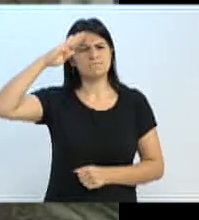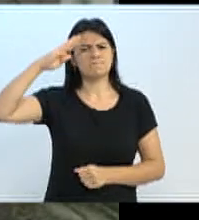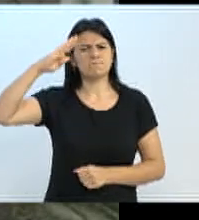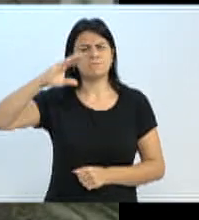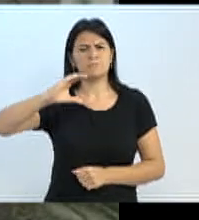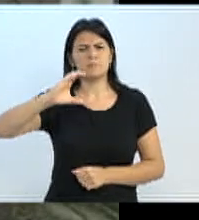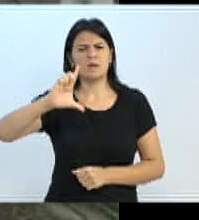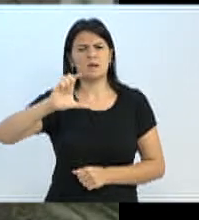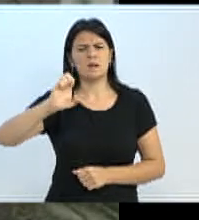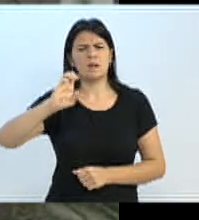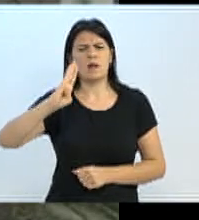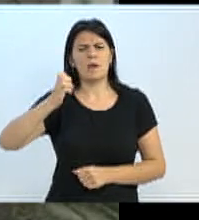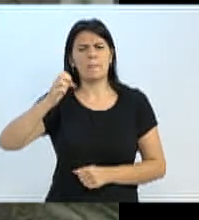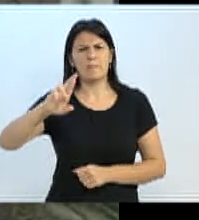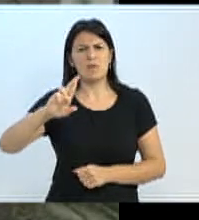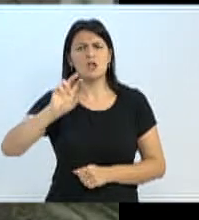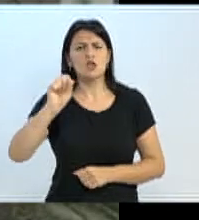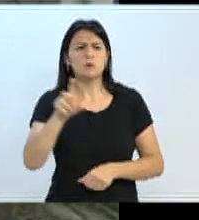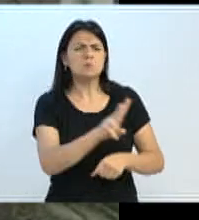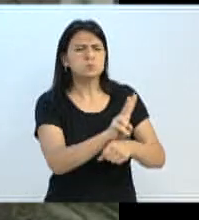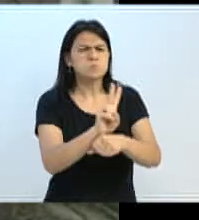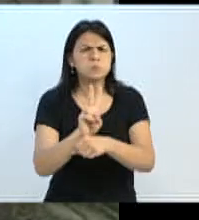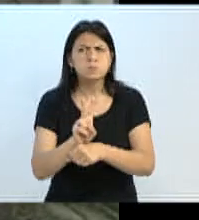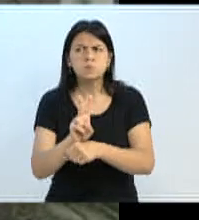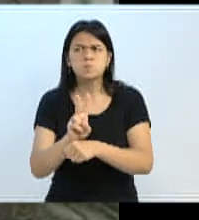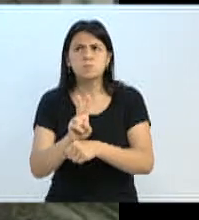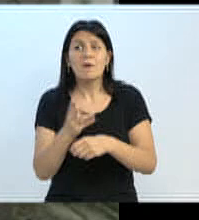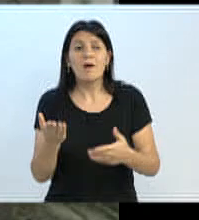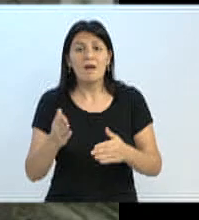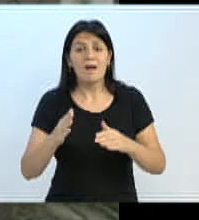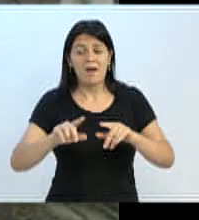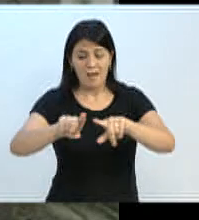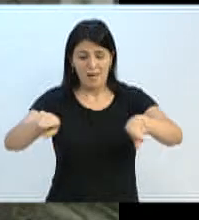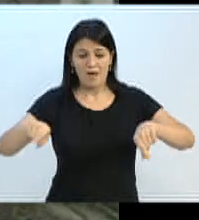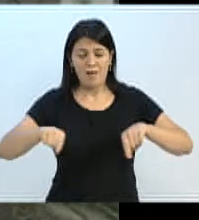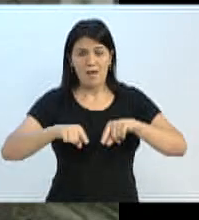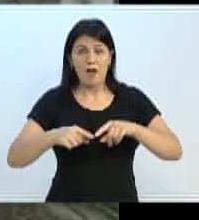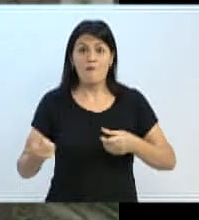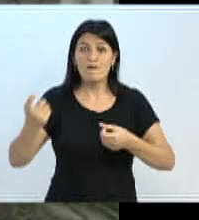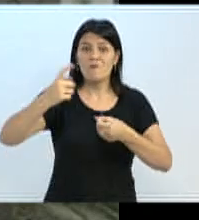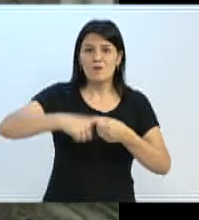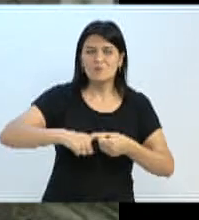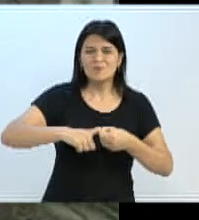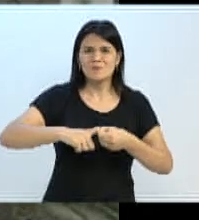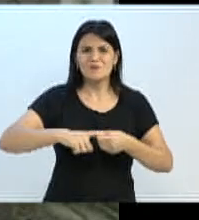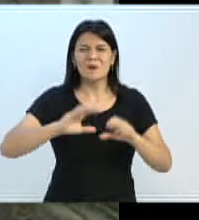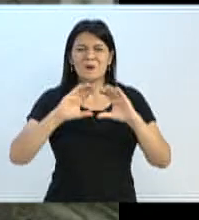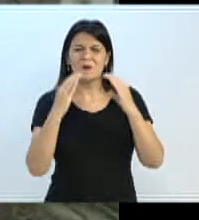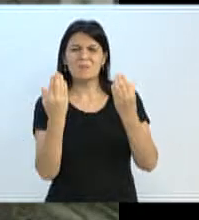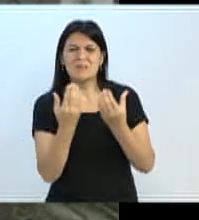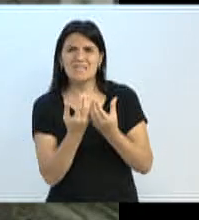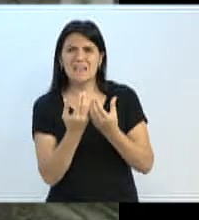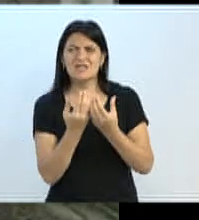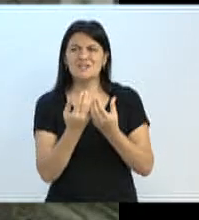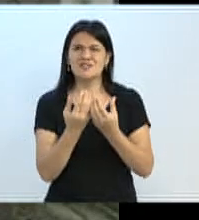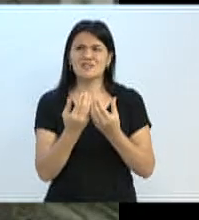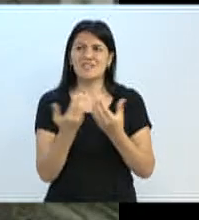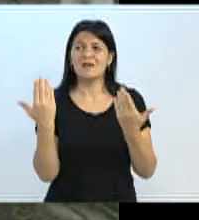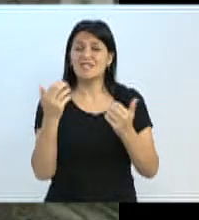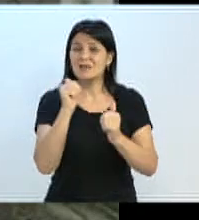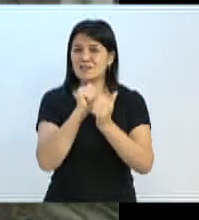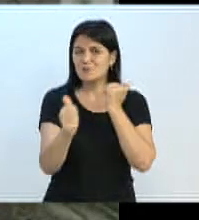fizemos uns pente finos lá e, olha aí, a quadra voltou a ser usada pela comunidade. Mas, infelizmente,